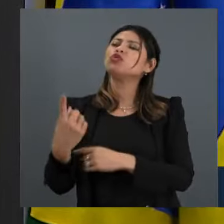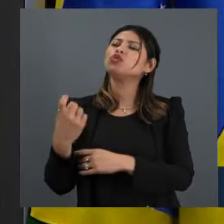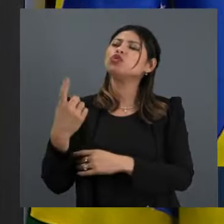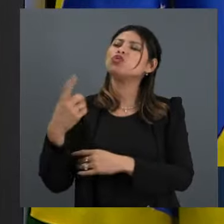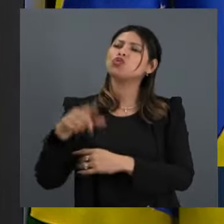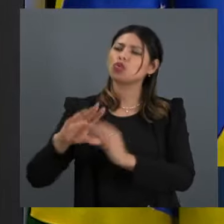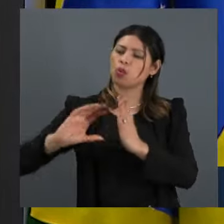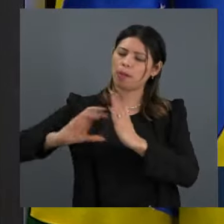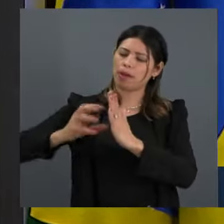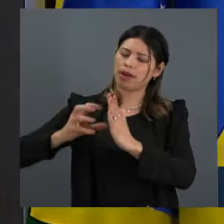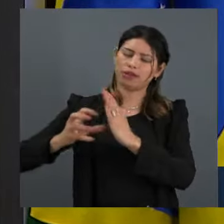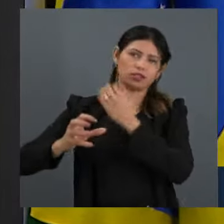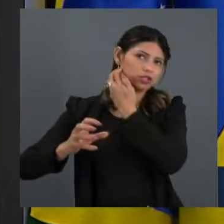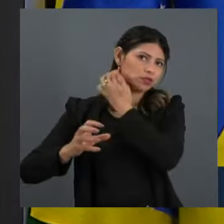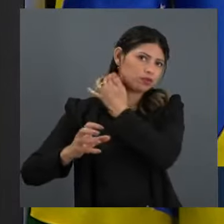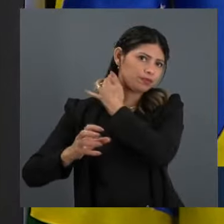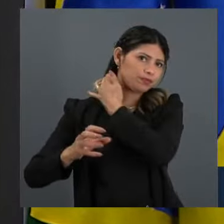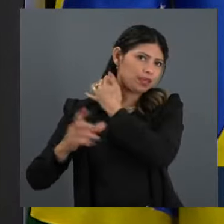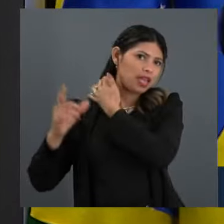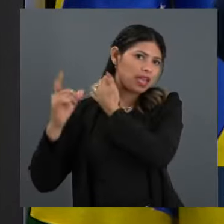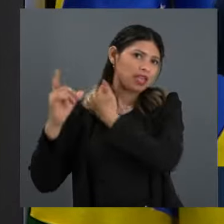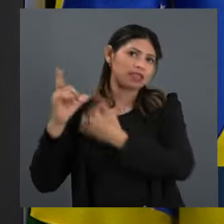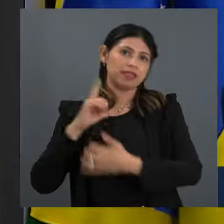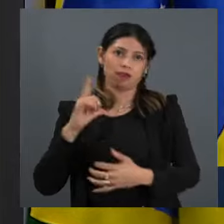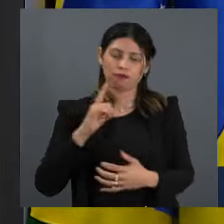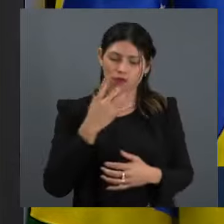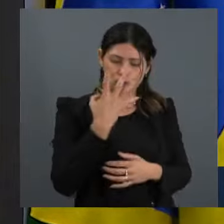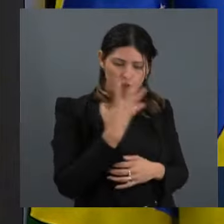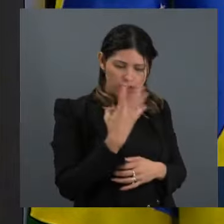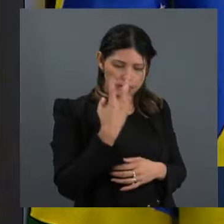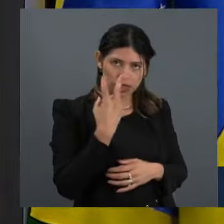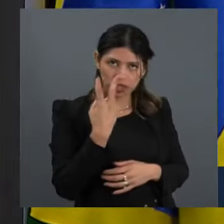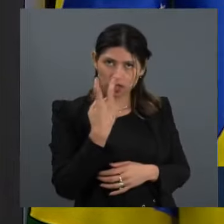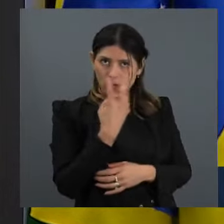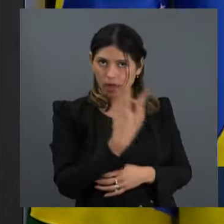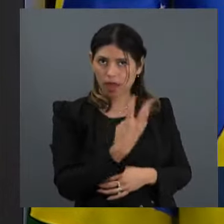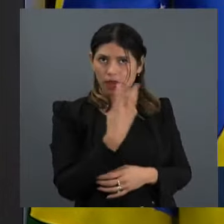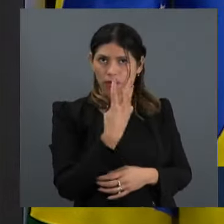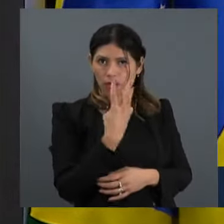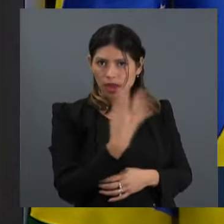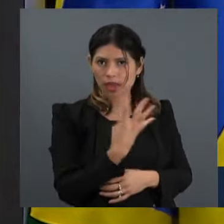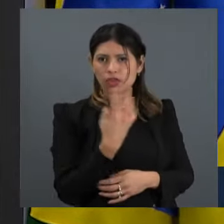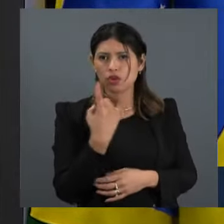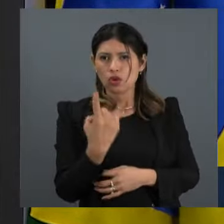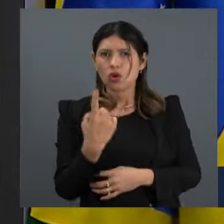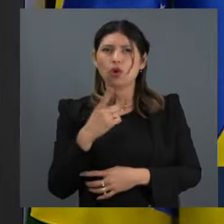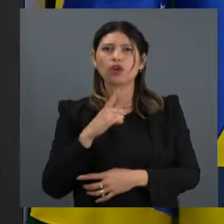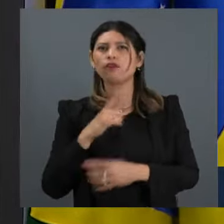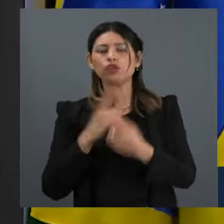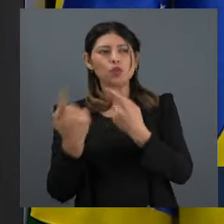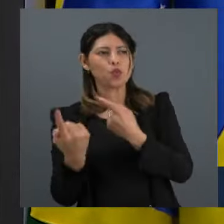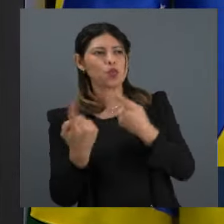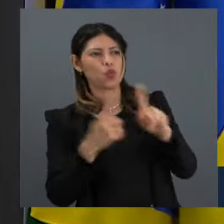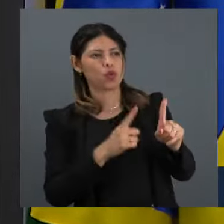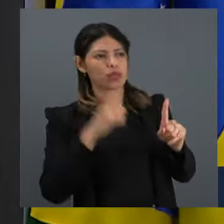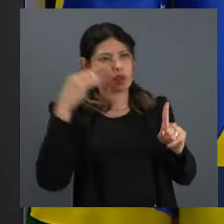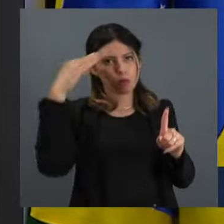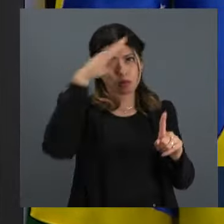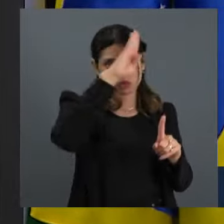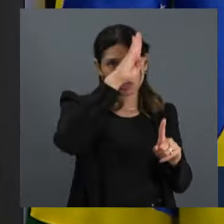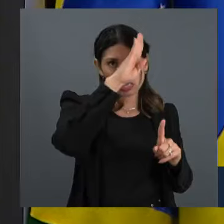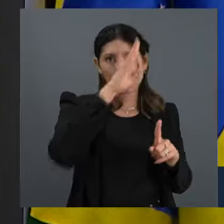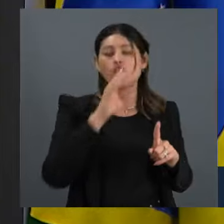Foram feitas 42 proibições contra Bolsonaro e apenas 6 contra Lula. Durante as